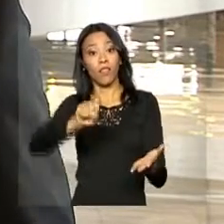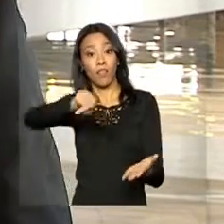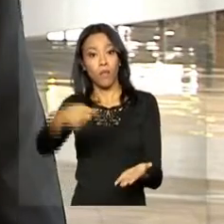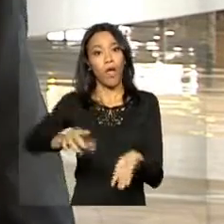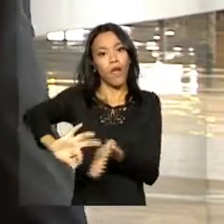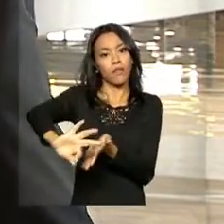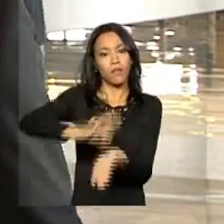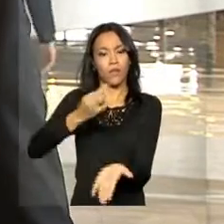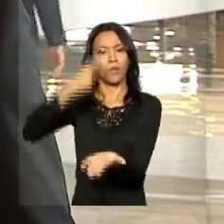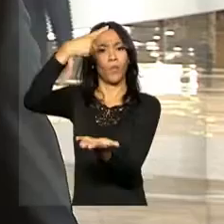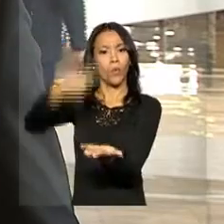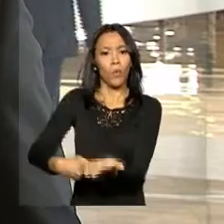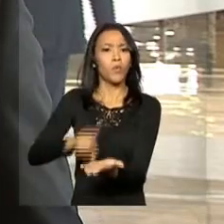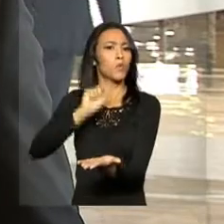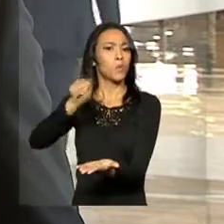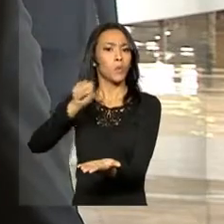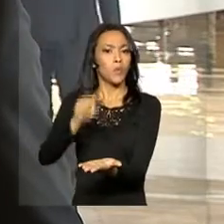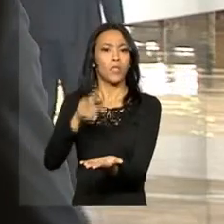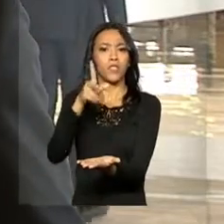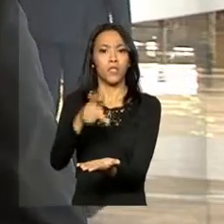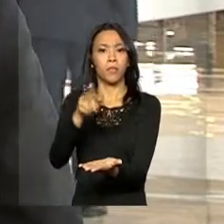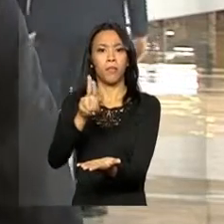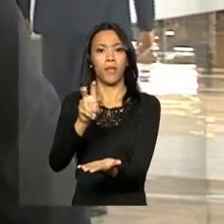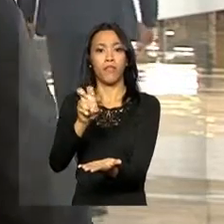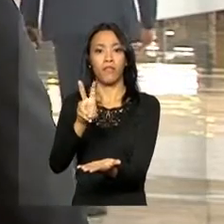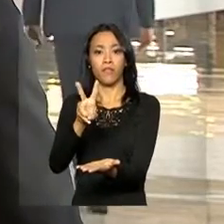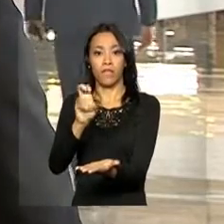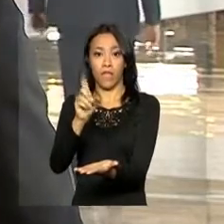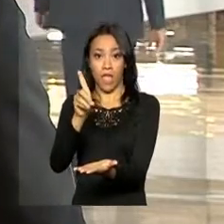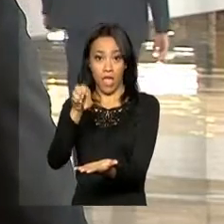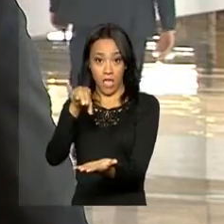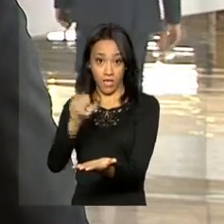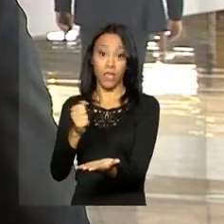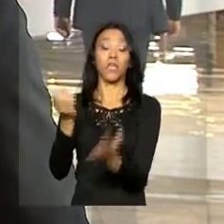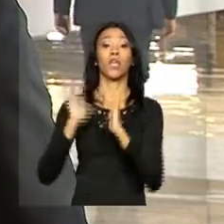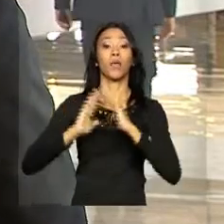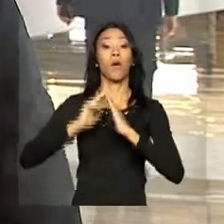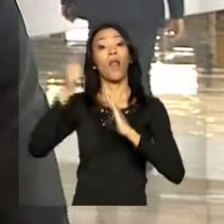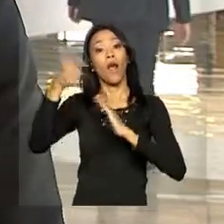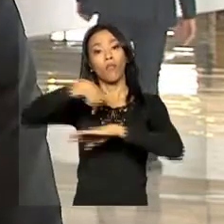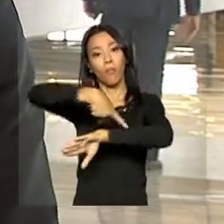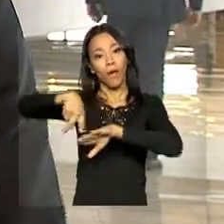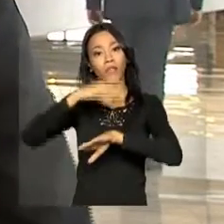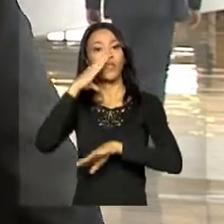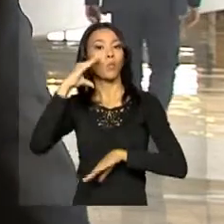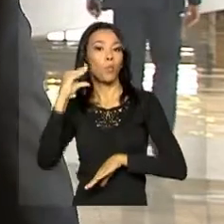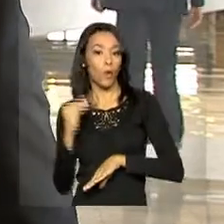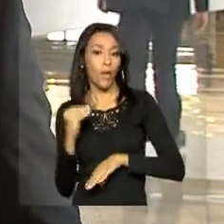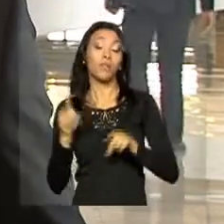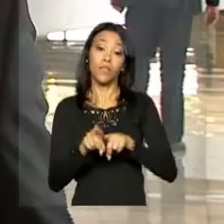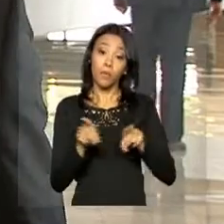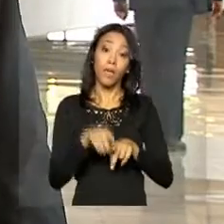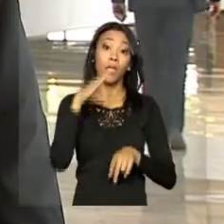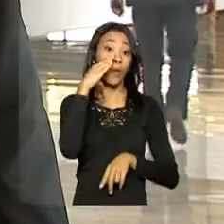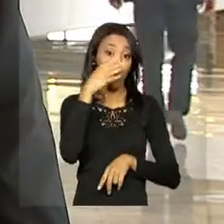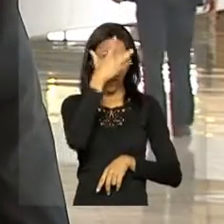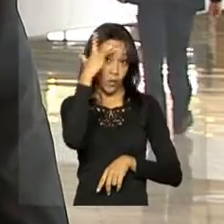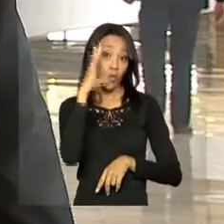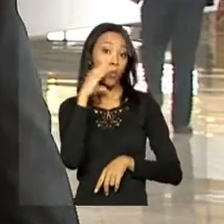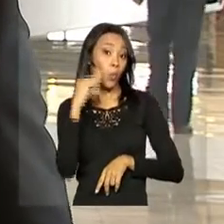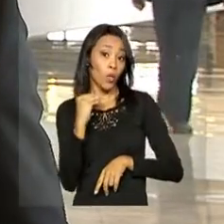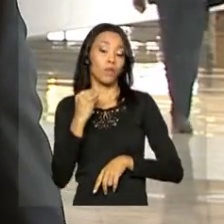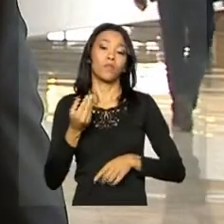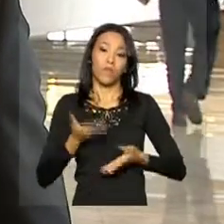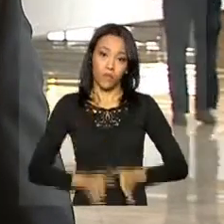acordo de previdência social que vai facilitar a vida de brasileiros que moram na Bulgária e também de búlgaros que moram aqui no Brasil.